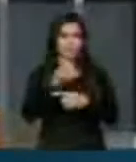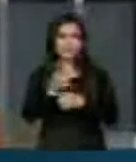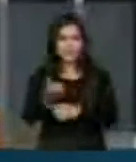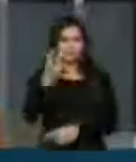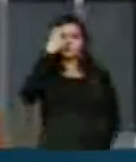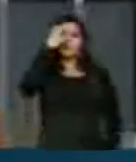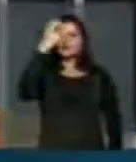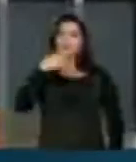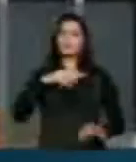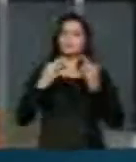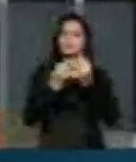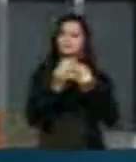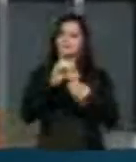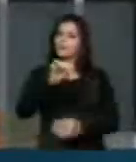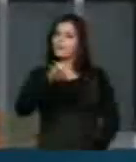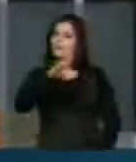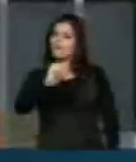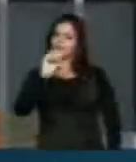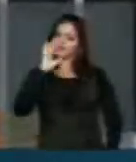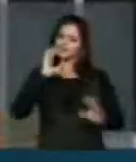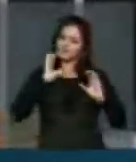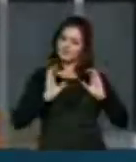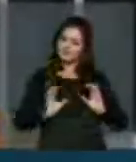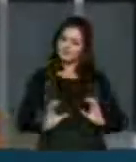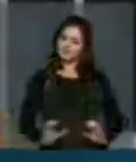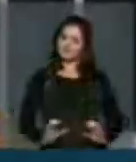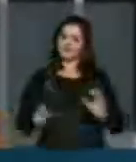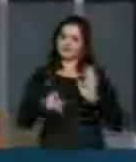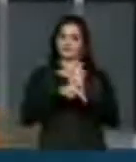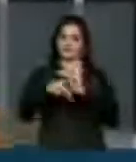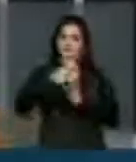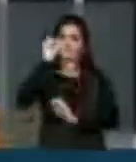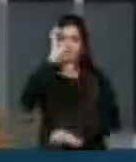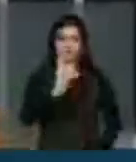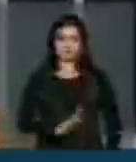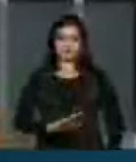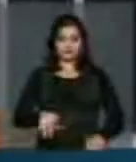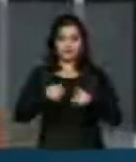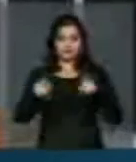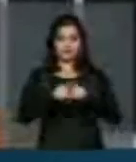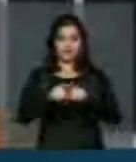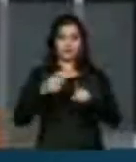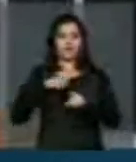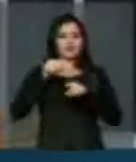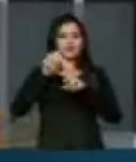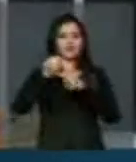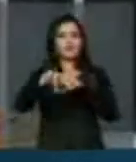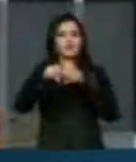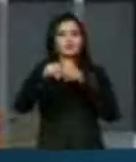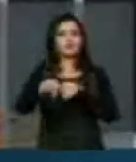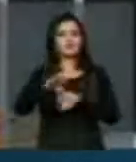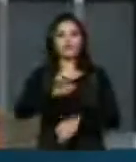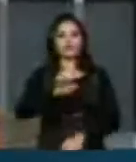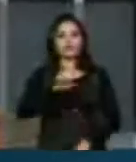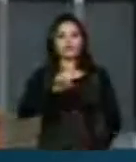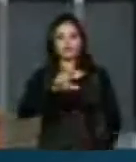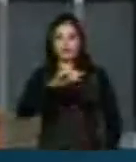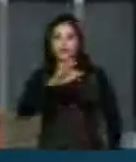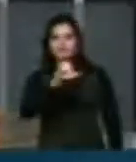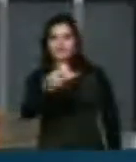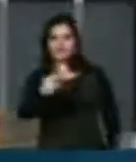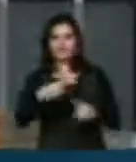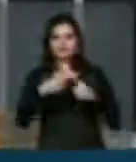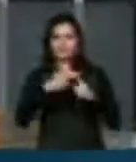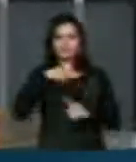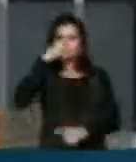democracia, da cidadania brasileira e da educação, entendendo a educação como o motor principal,